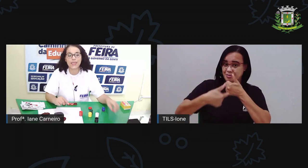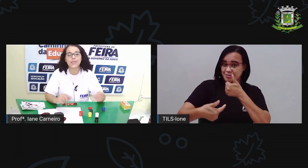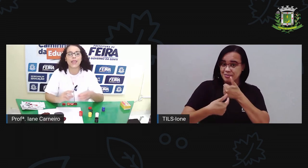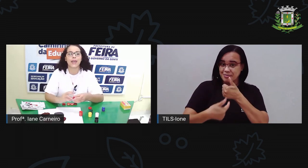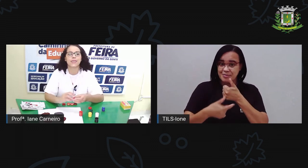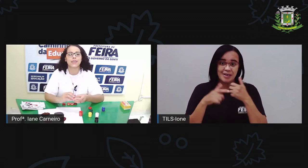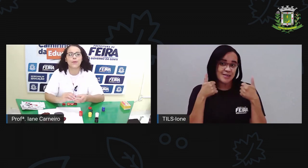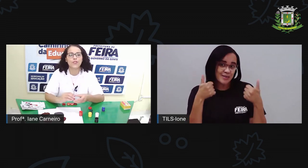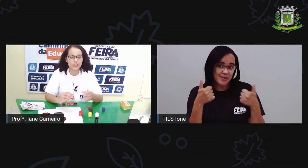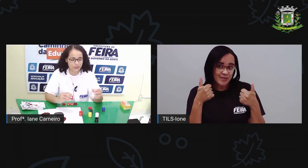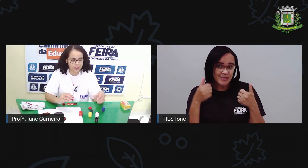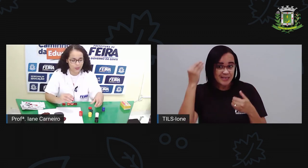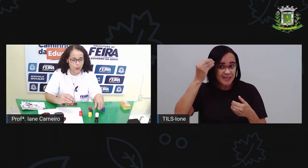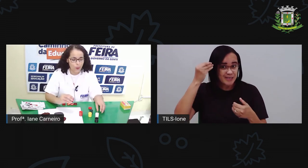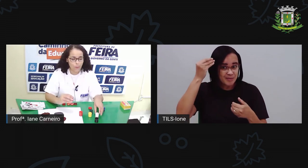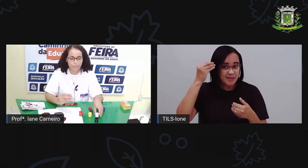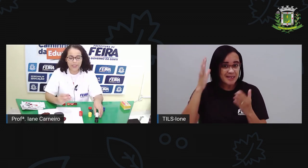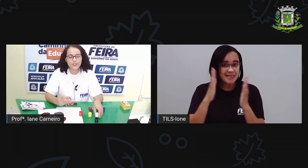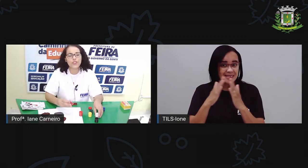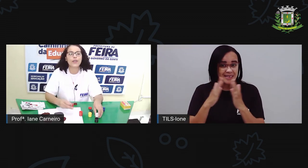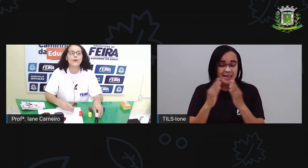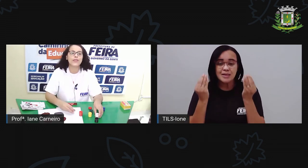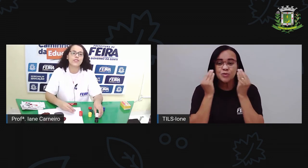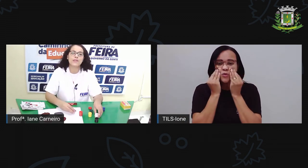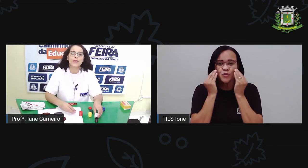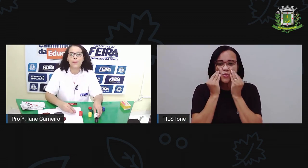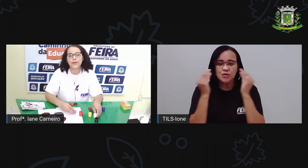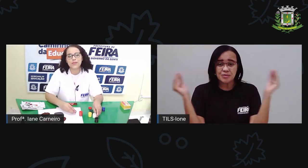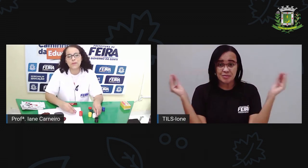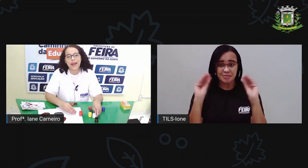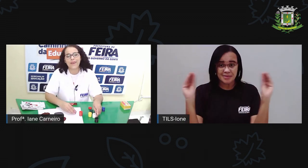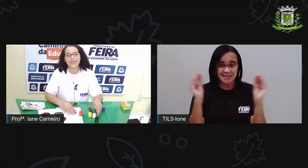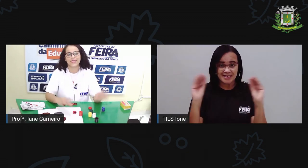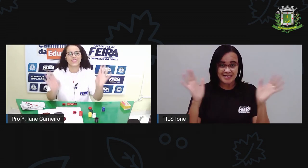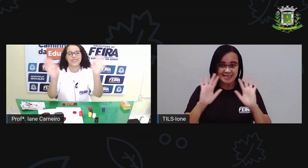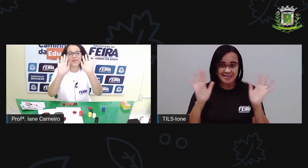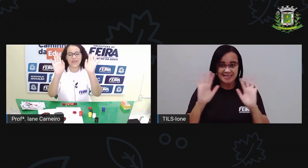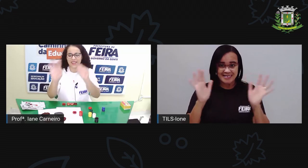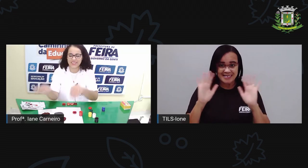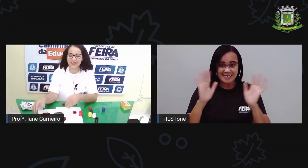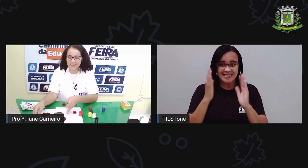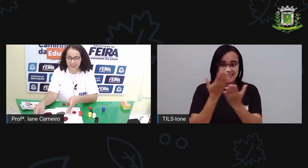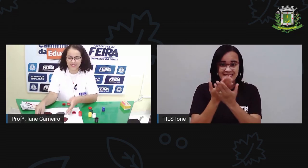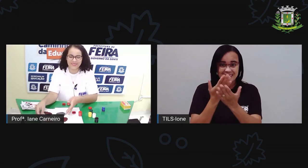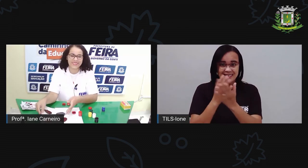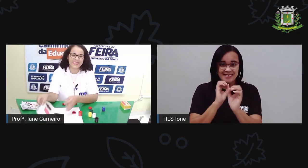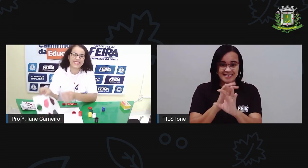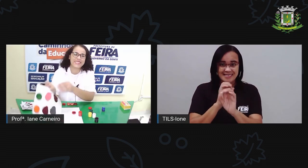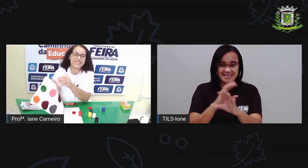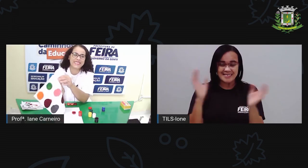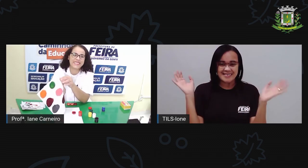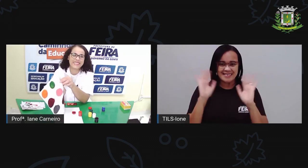essa experiência em casa, tá bom, gente? Um beijão e a gente se vê na próxima aula. Até mais. Tchau, tchau.